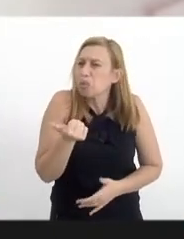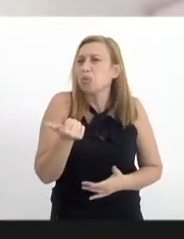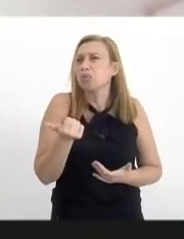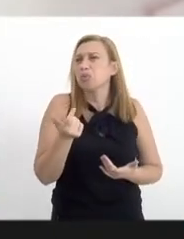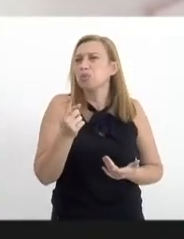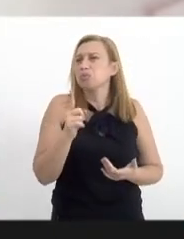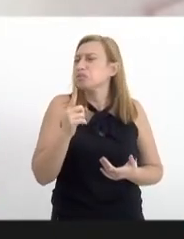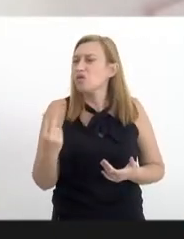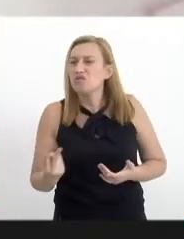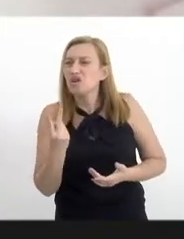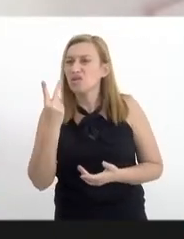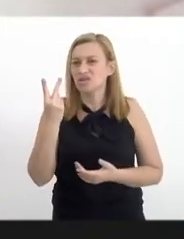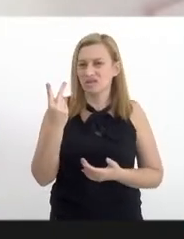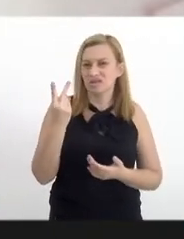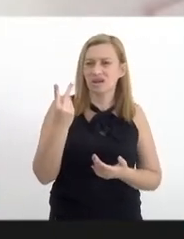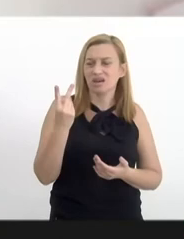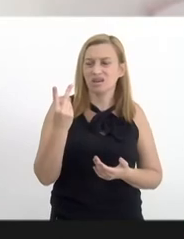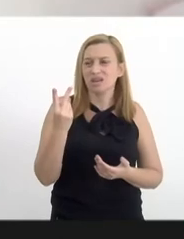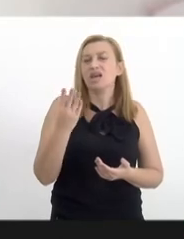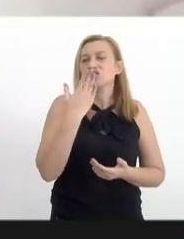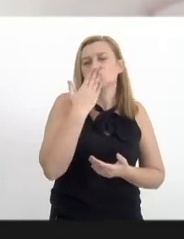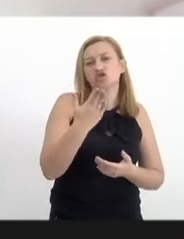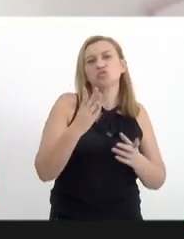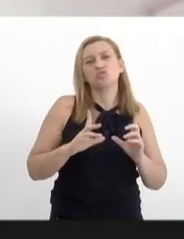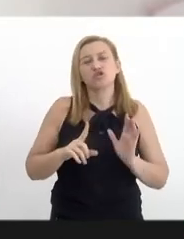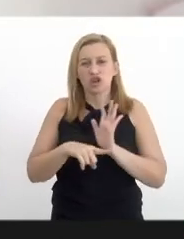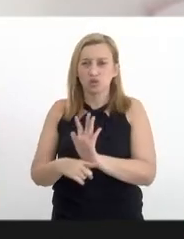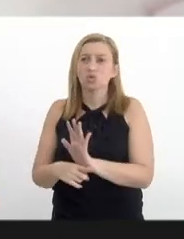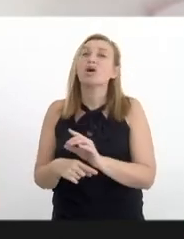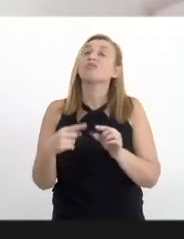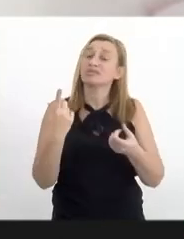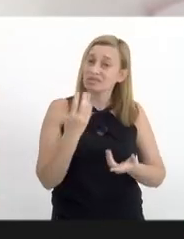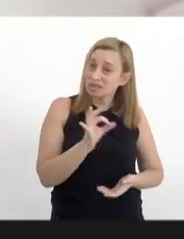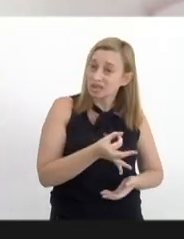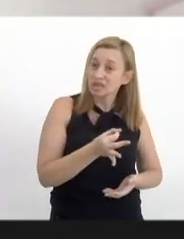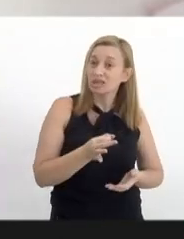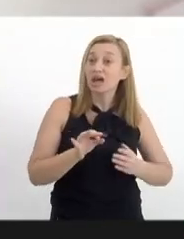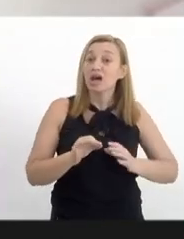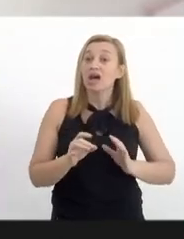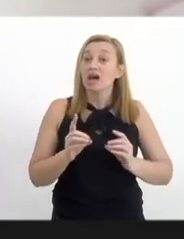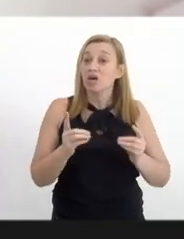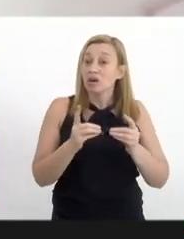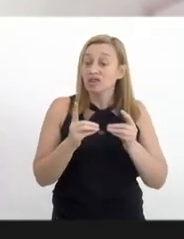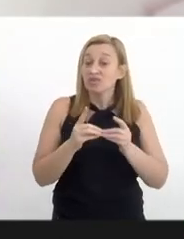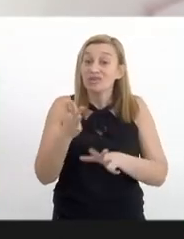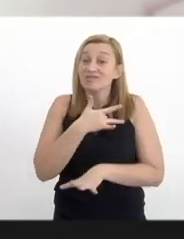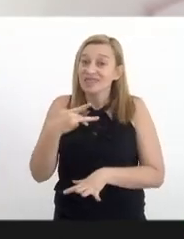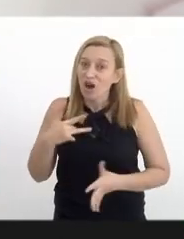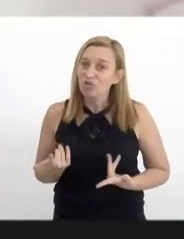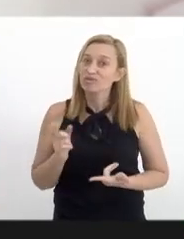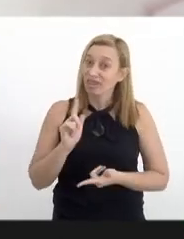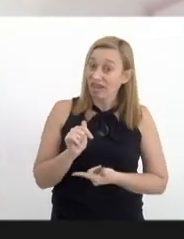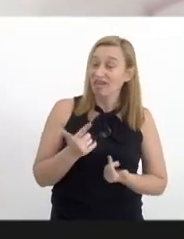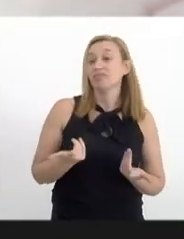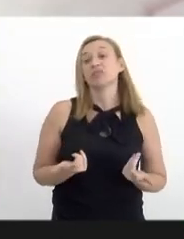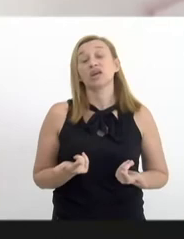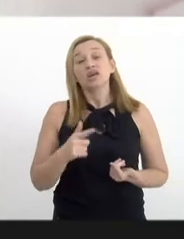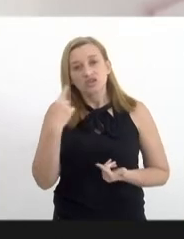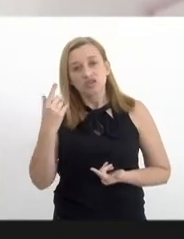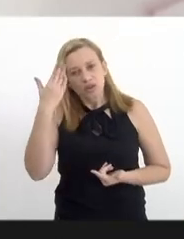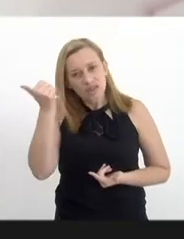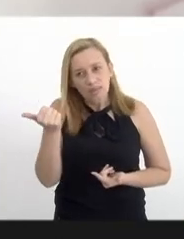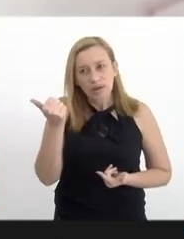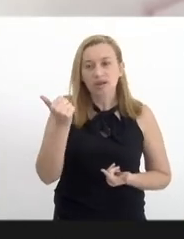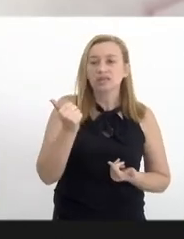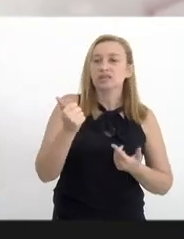priorizados para esse tipo de atendimento, porque afinal de contas é o atendimento em saúde, né, a gente sabe